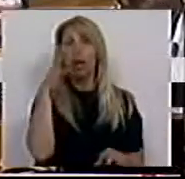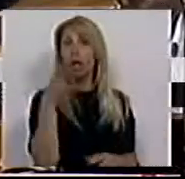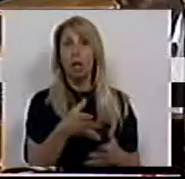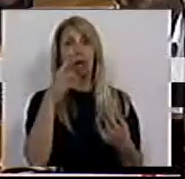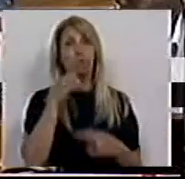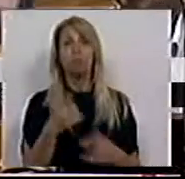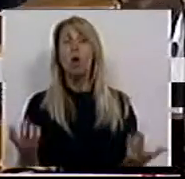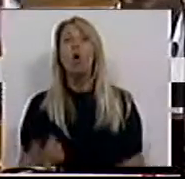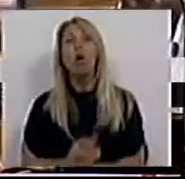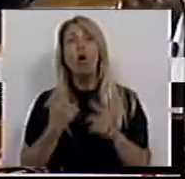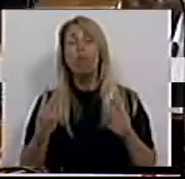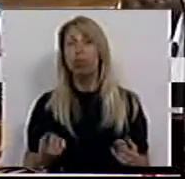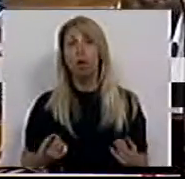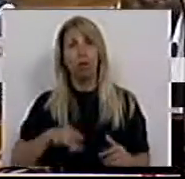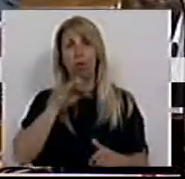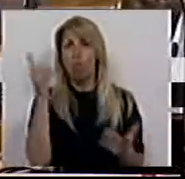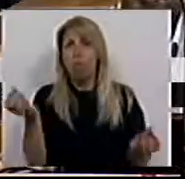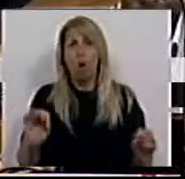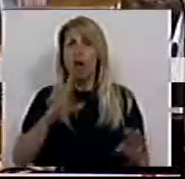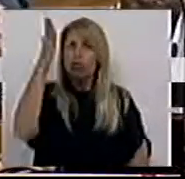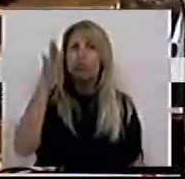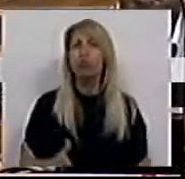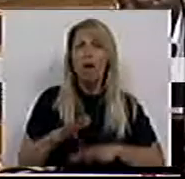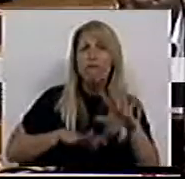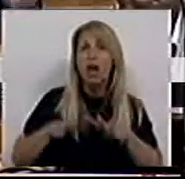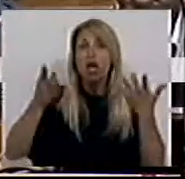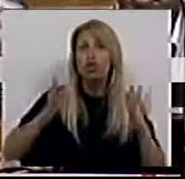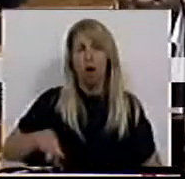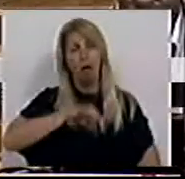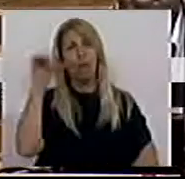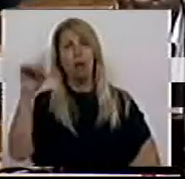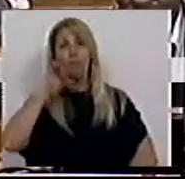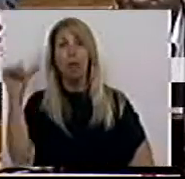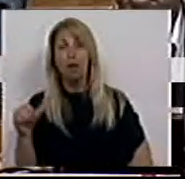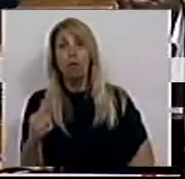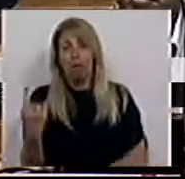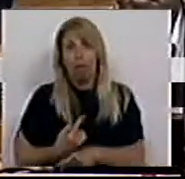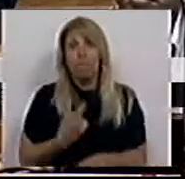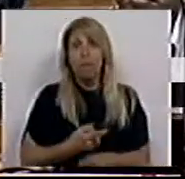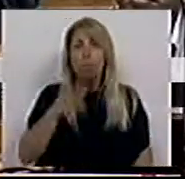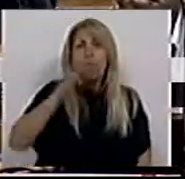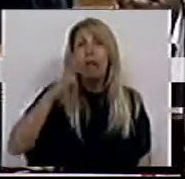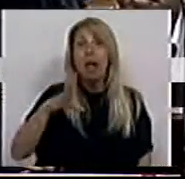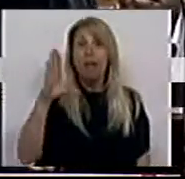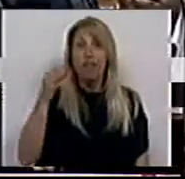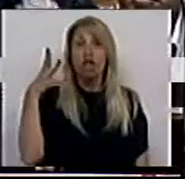Porquê? Porque não está feita justiça, nem sequer aos milhares, mais de 10 mil